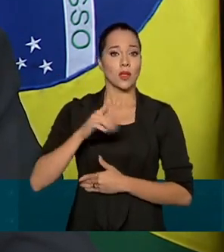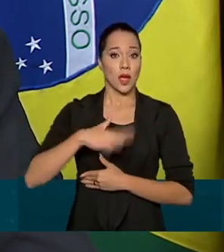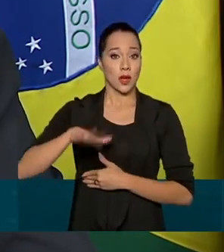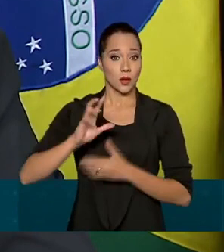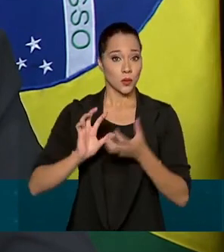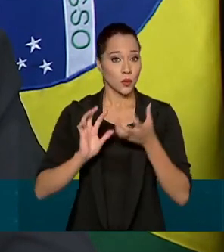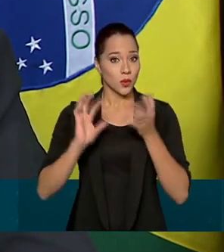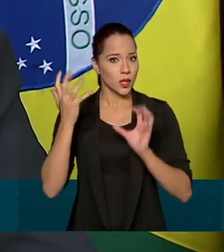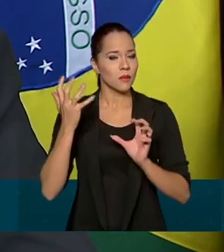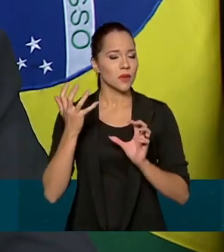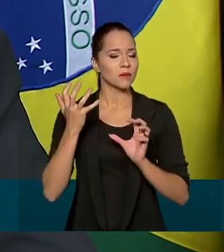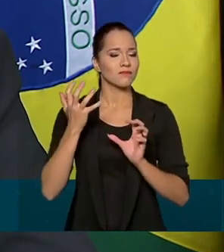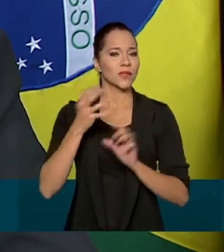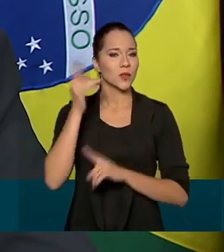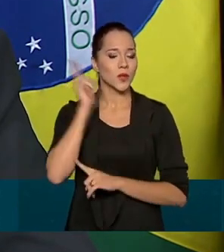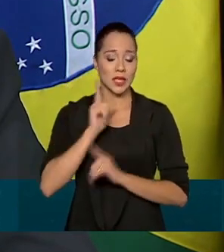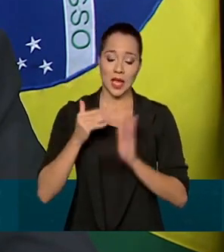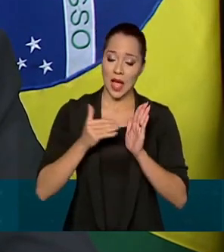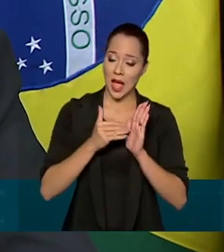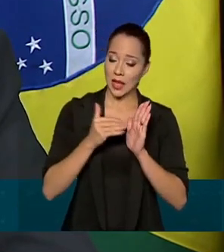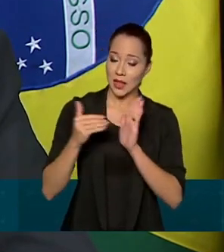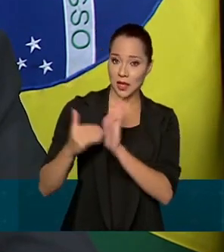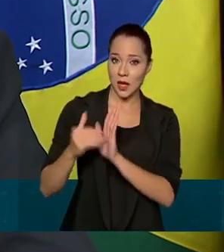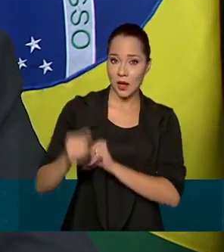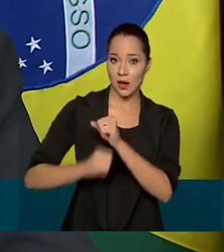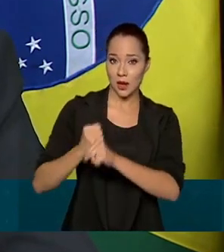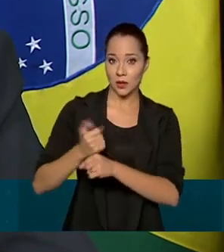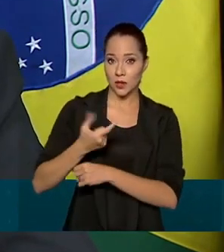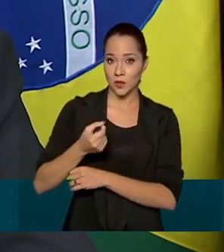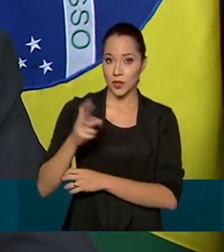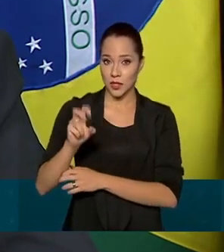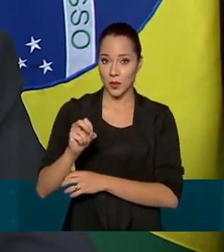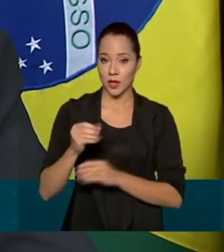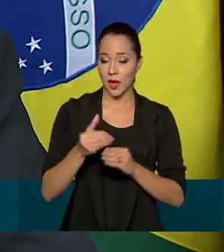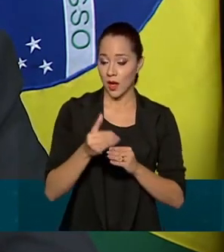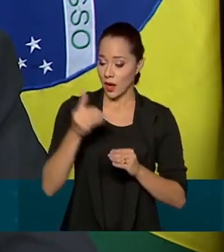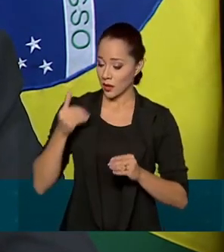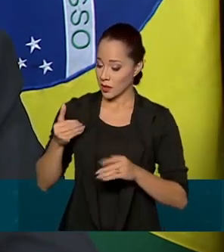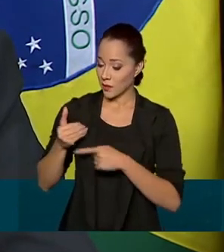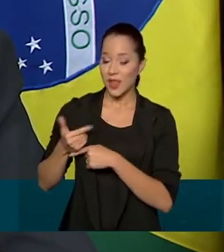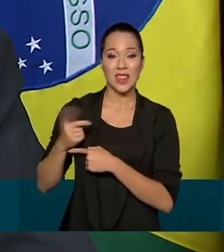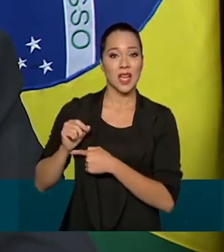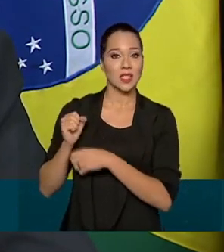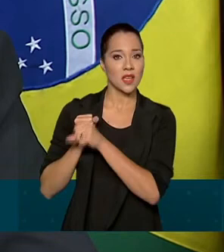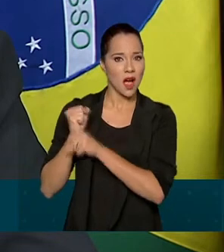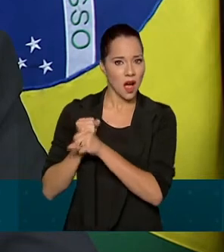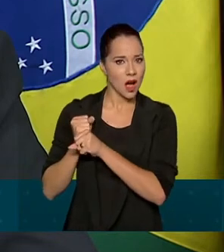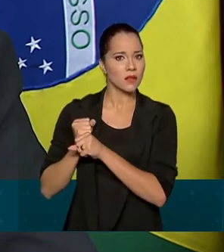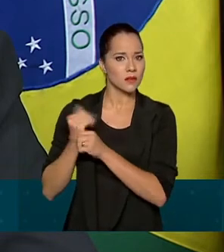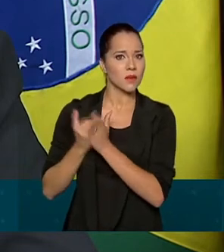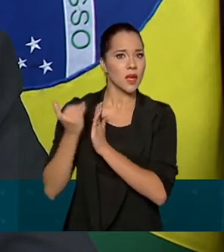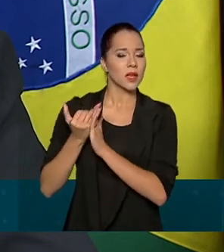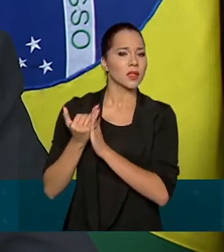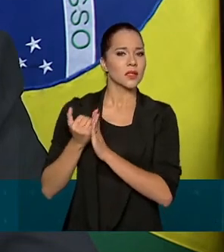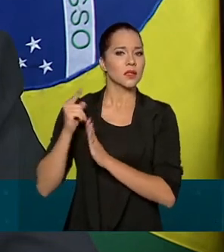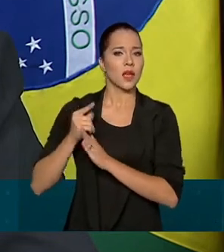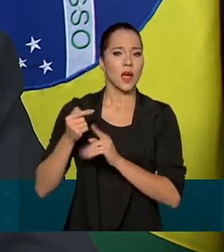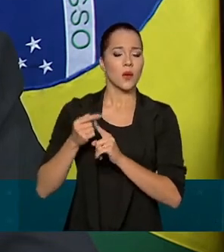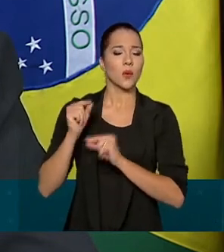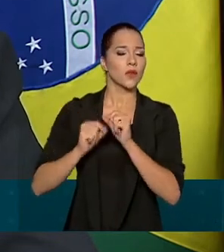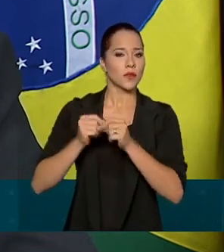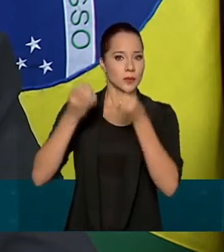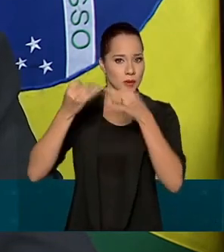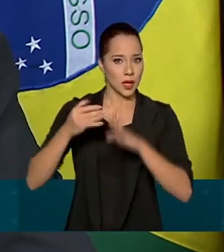seja alcançada até 2050, antecipando em 10 anos a sinalização anterior.